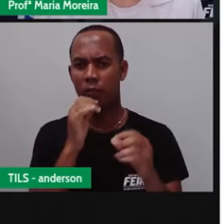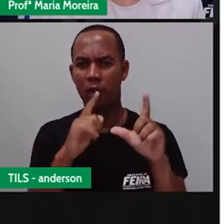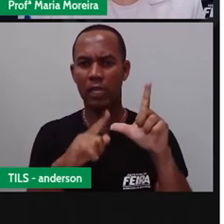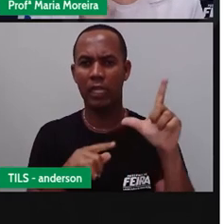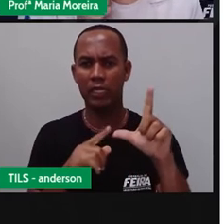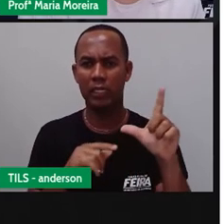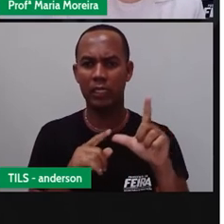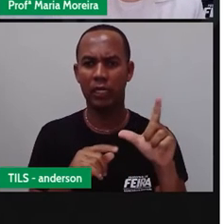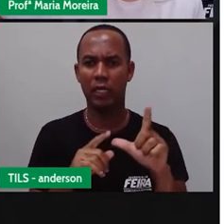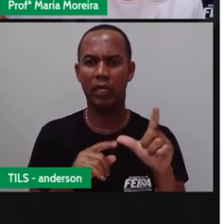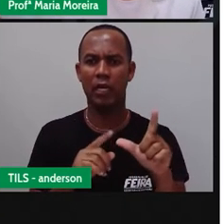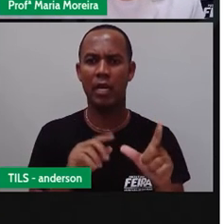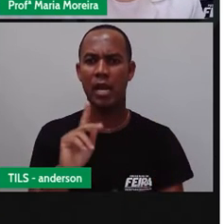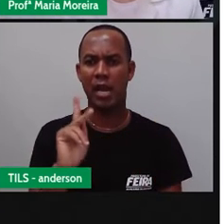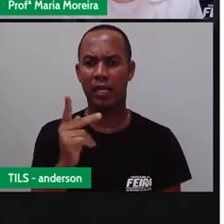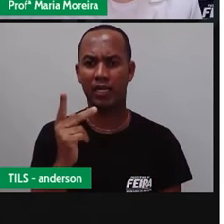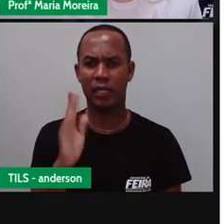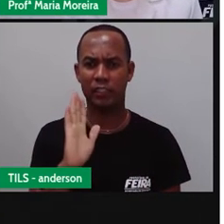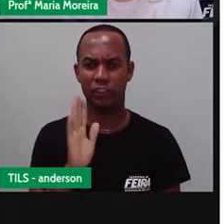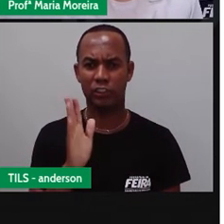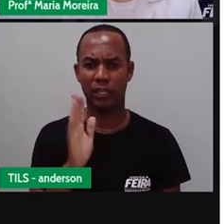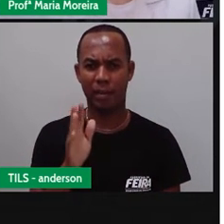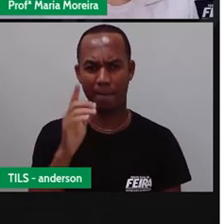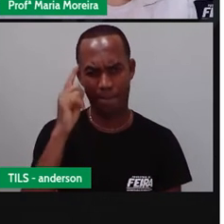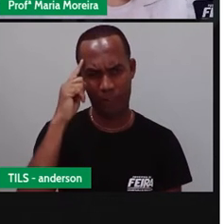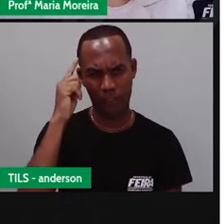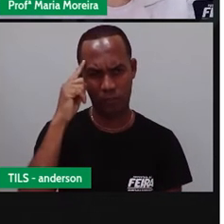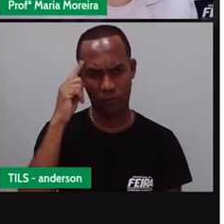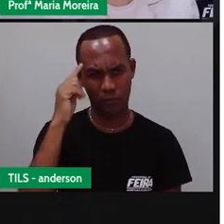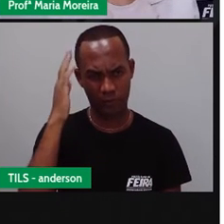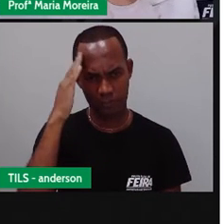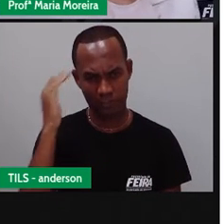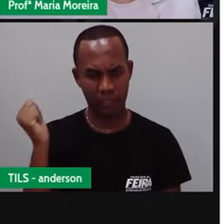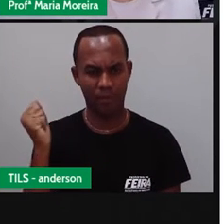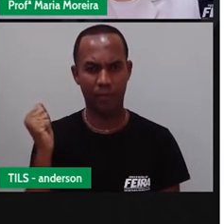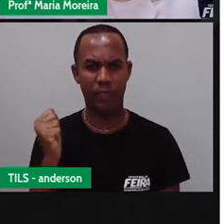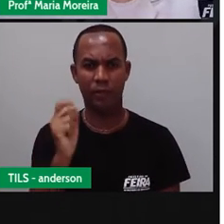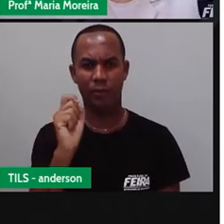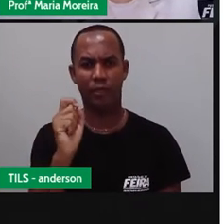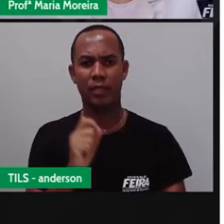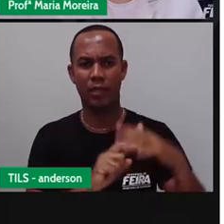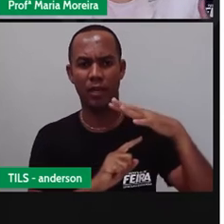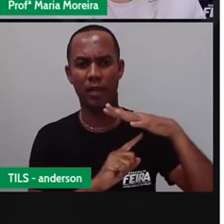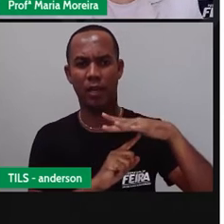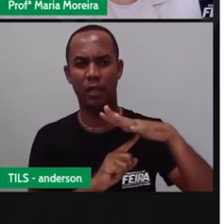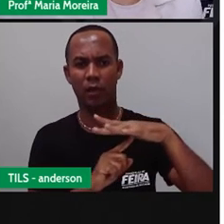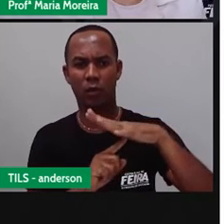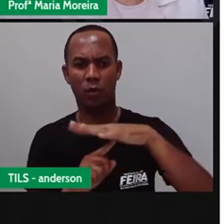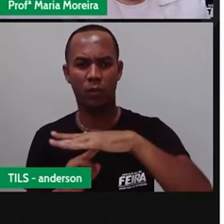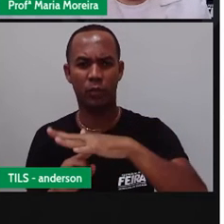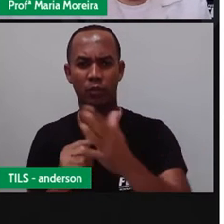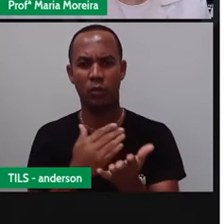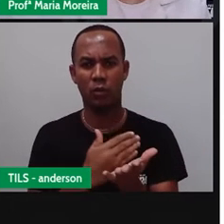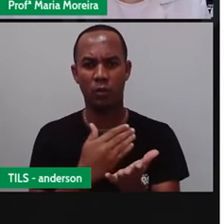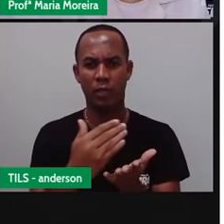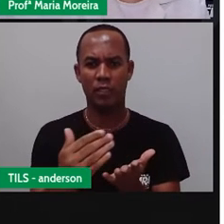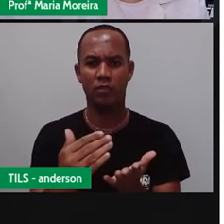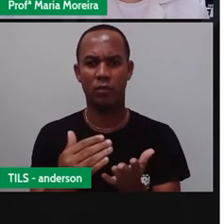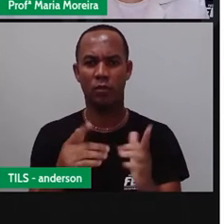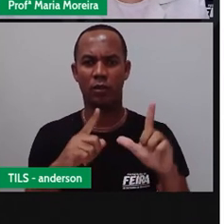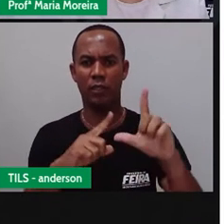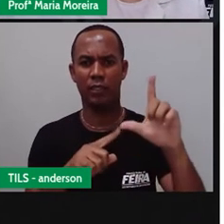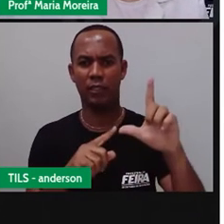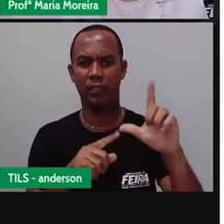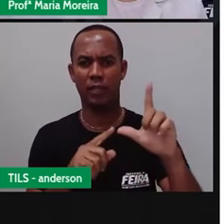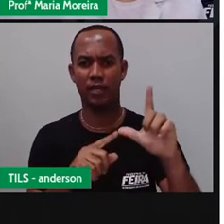H? Já pensaram nessa bonita? Sabiam que helicóptero começava com a letra H e não com